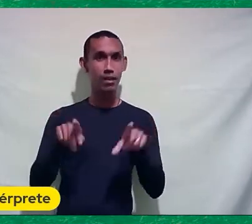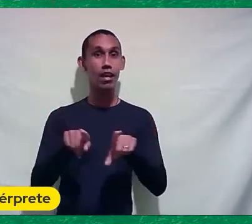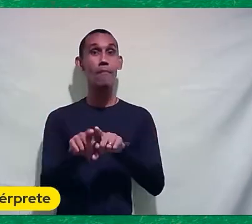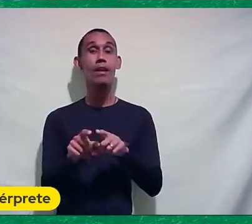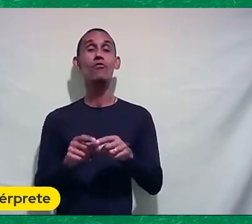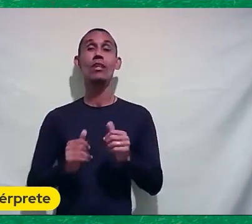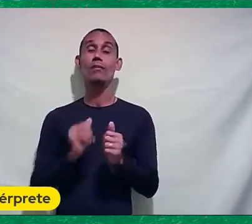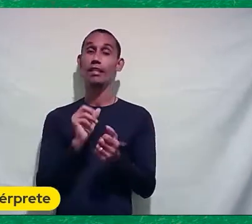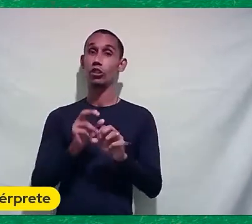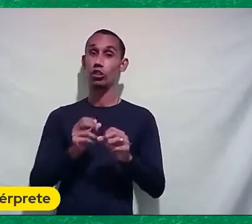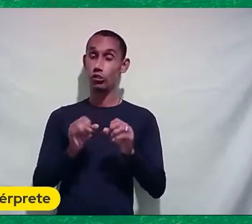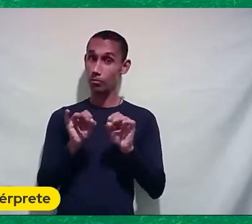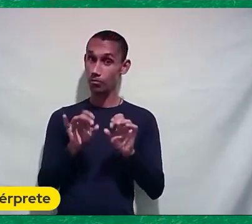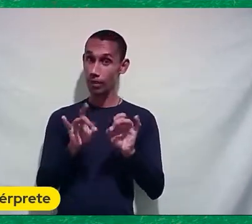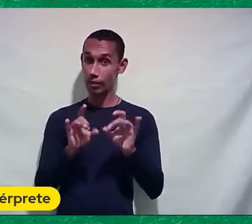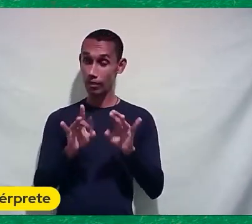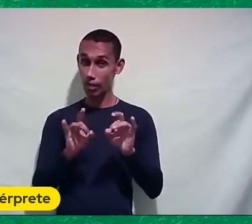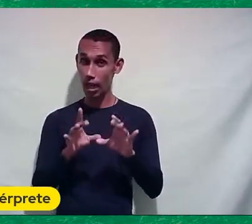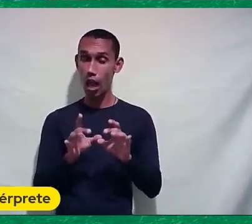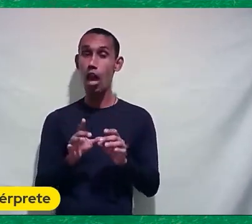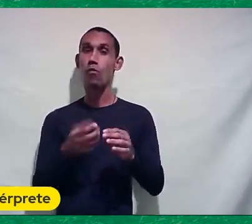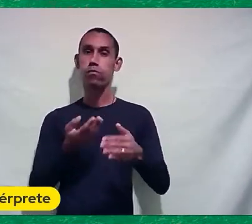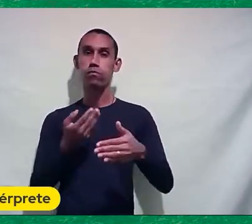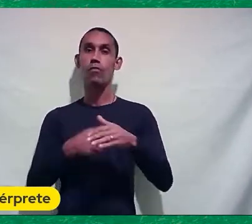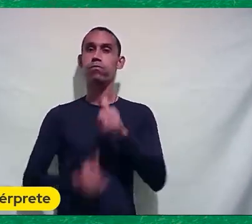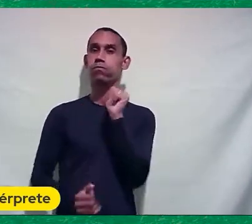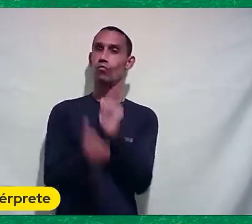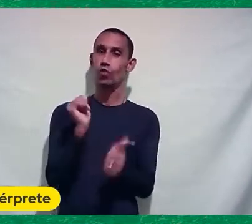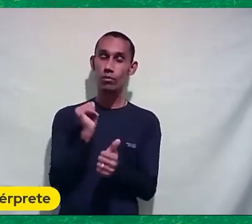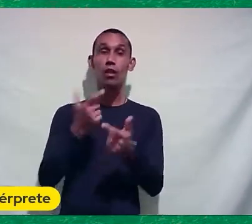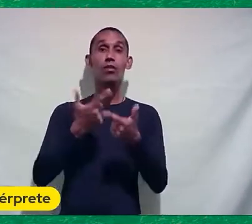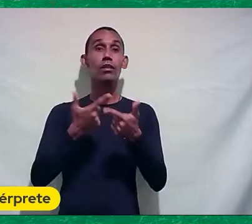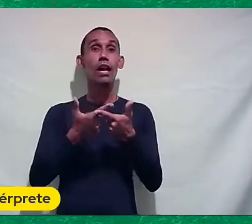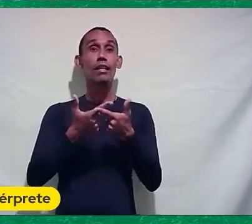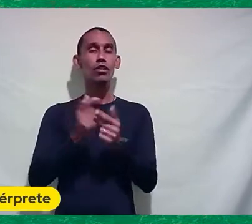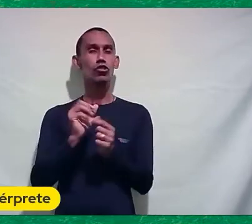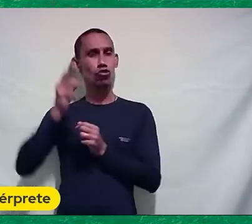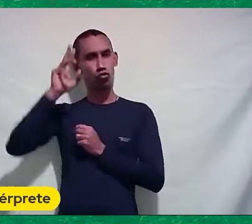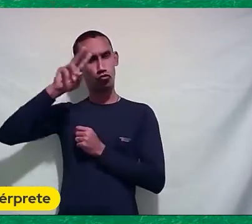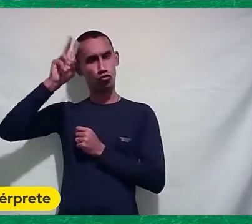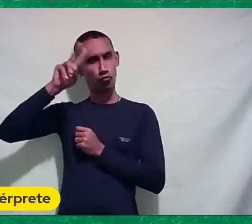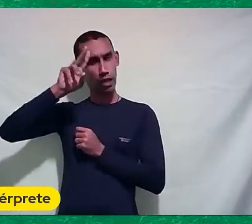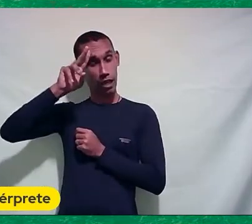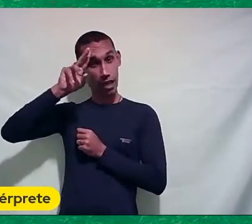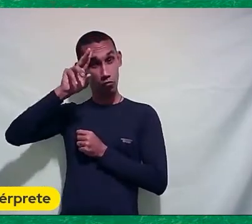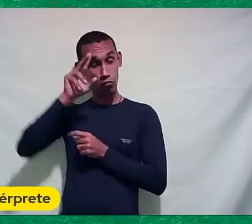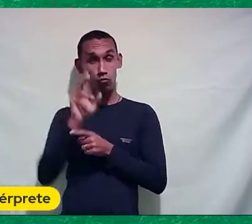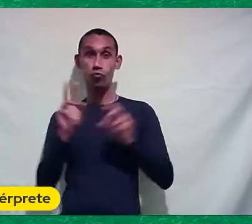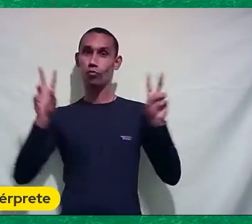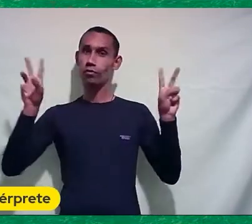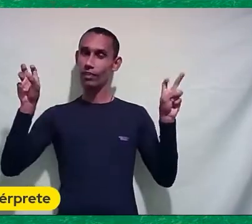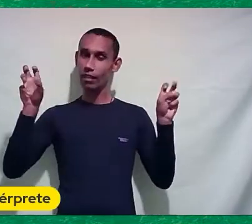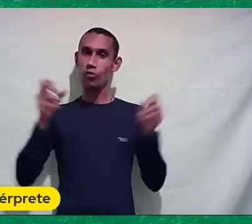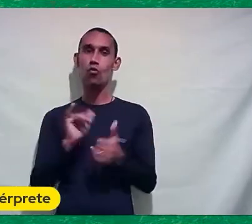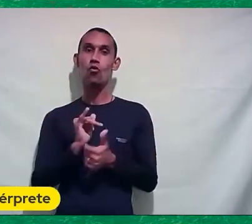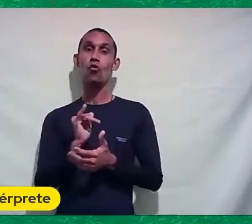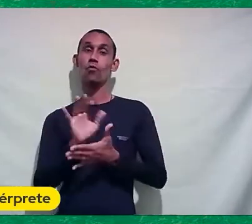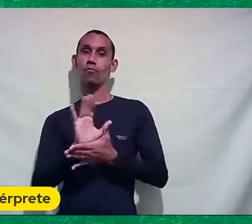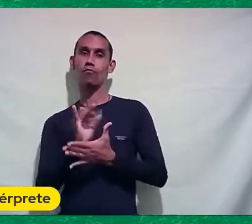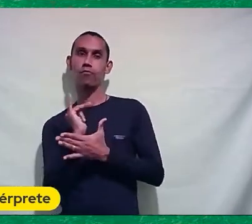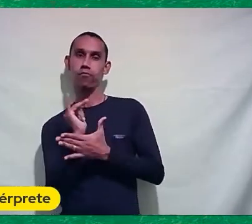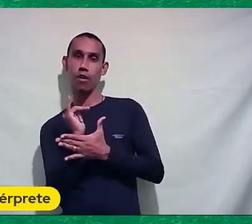Esse também é um filme É é muito importante Do ponto de vista Da história do cinema brasileiro Da história do documentário brasileiro